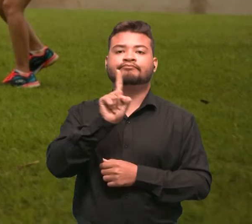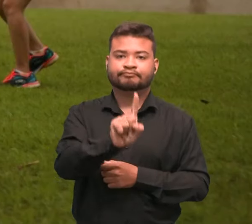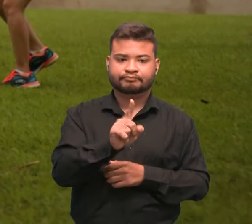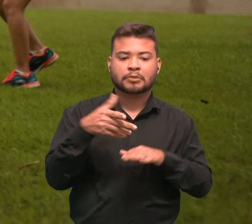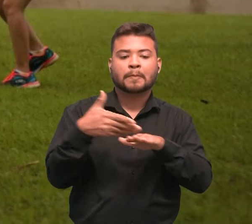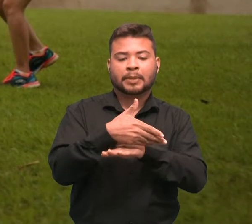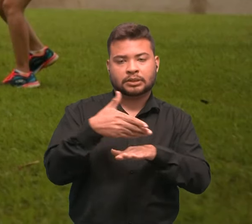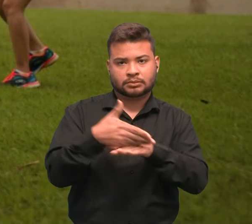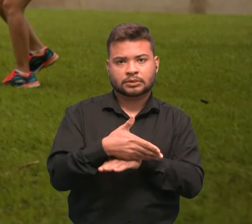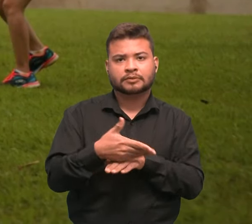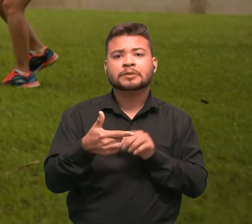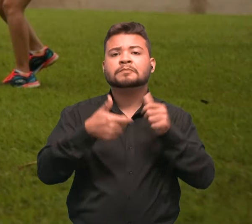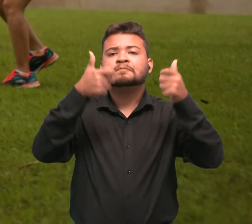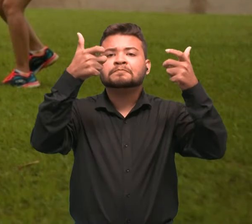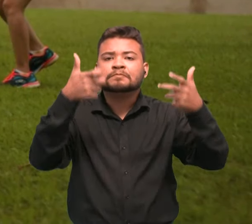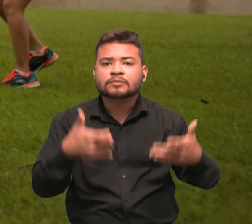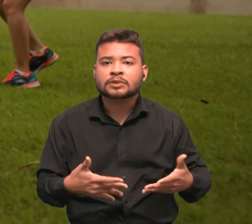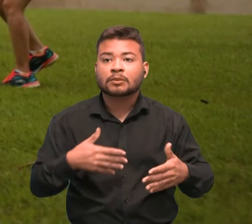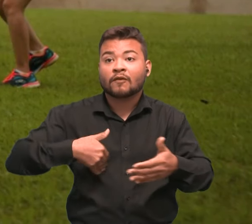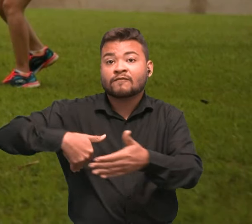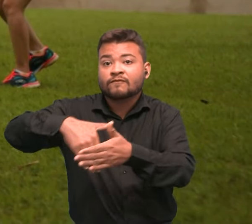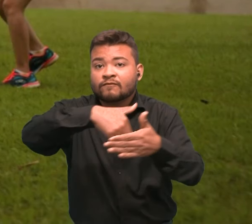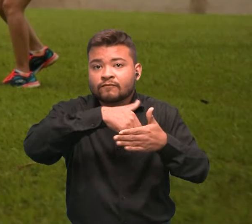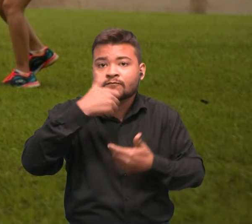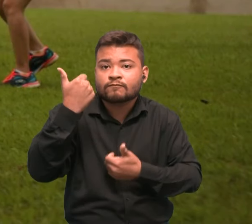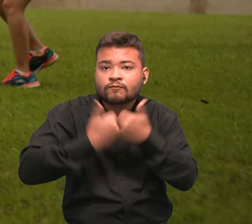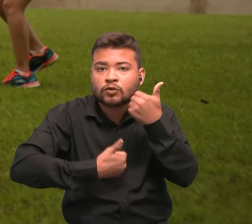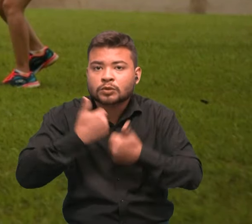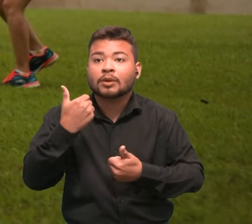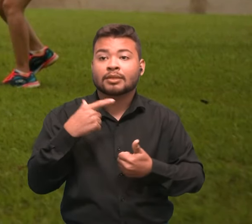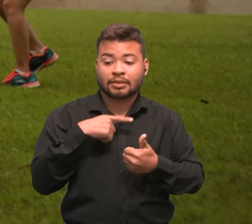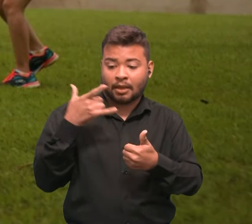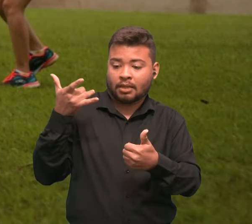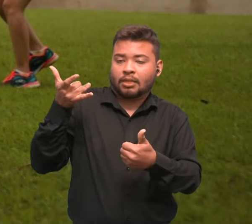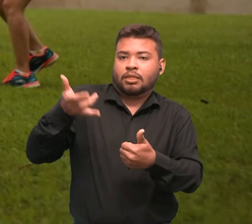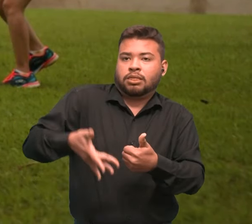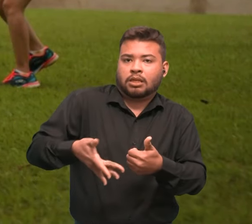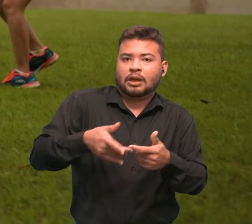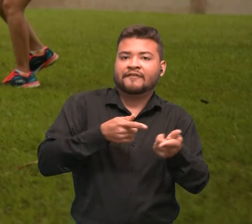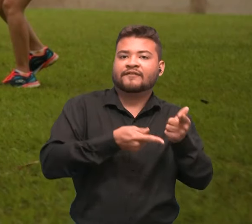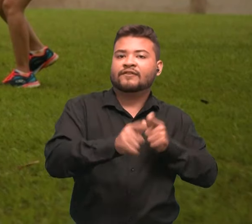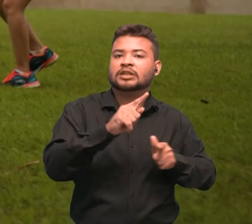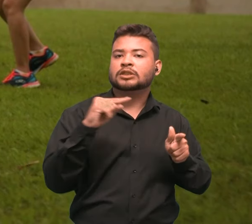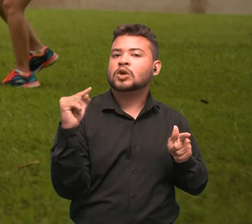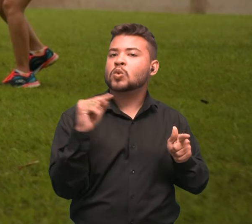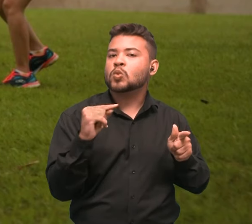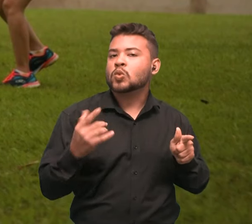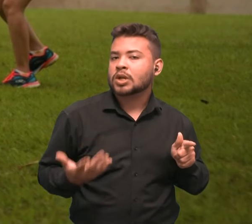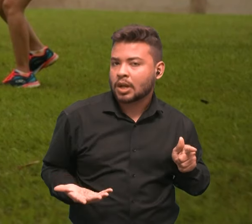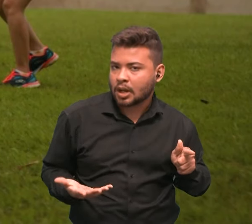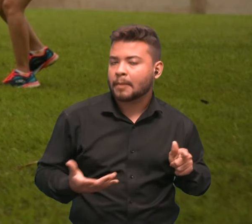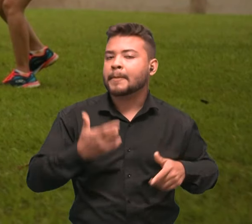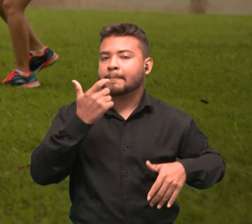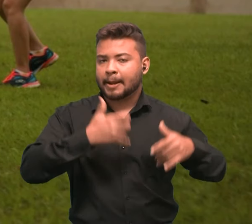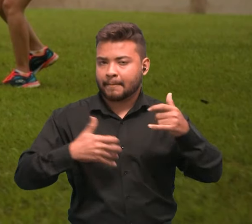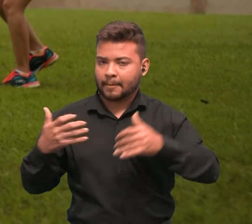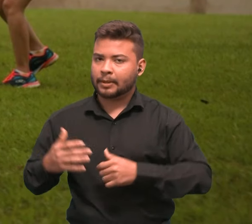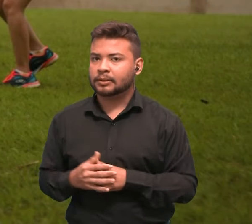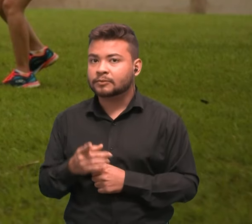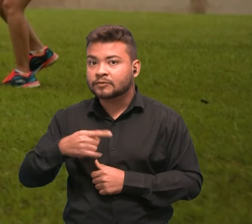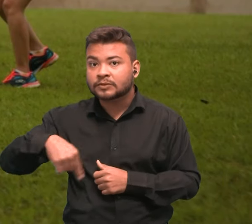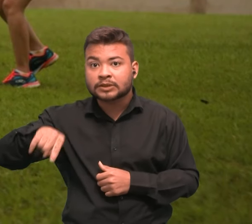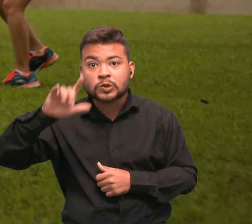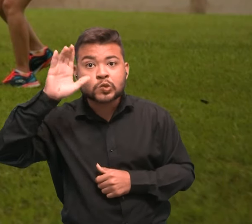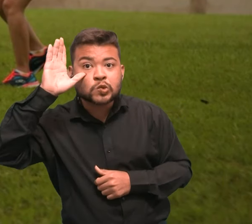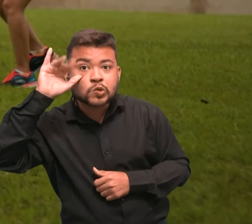é analisar como a física está presente no futebol e examinar aspectos que influenciam a dinâmica do jogo. Para quem ficou interessado